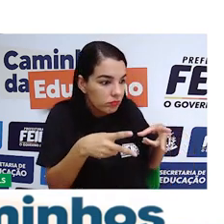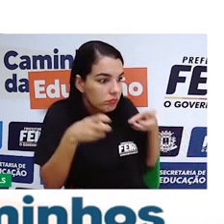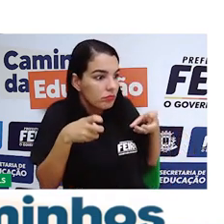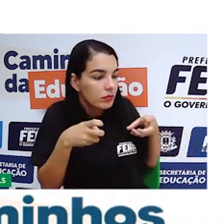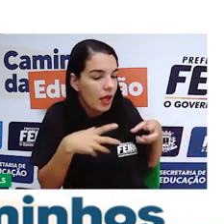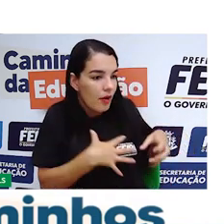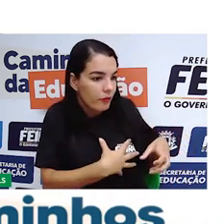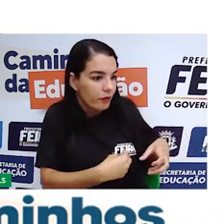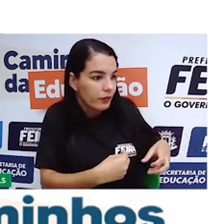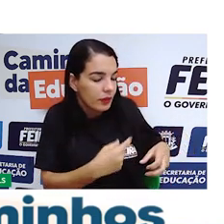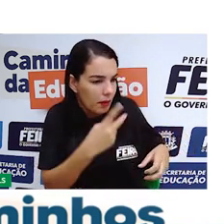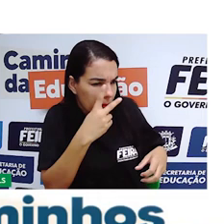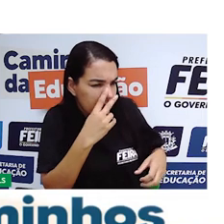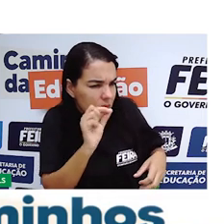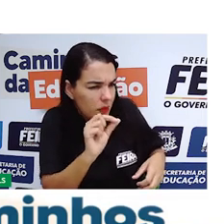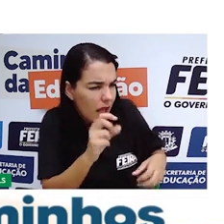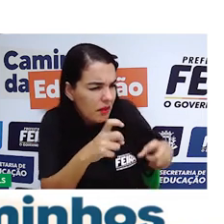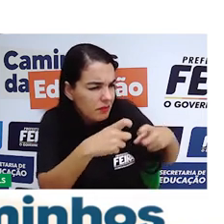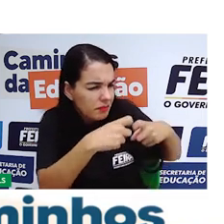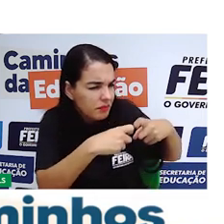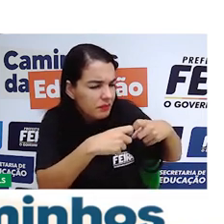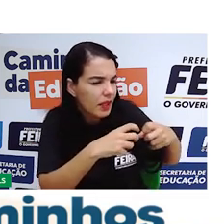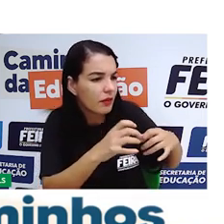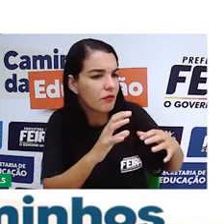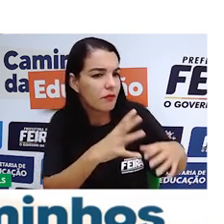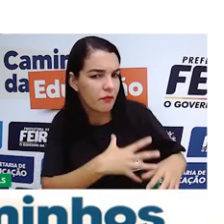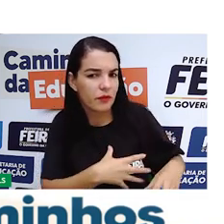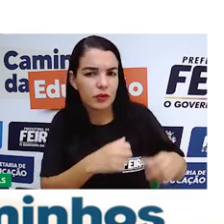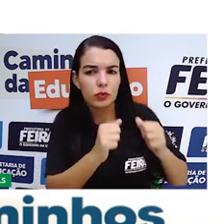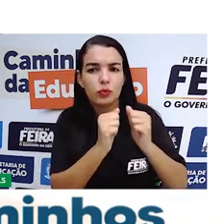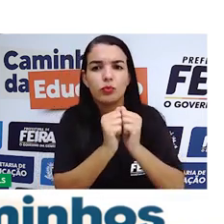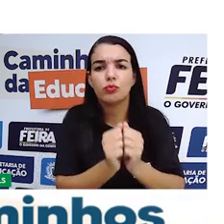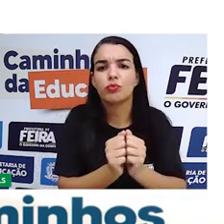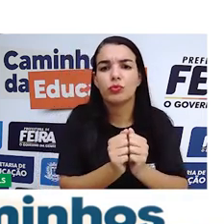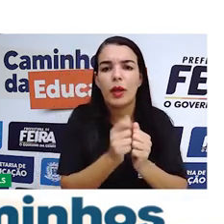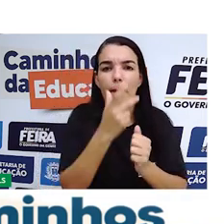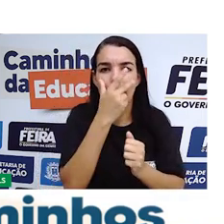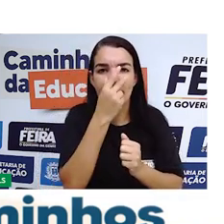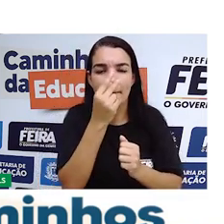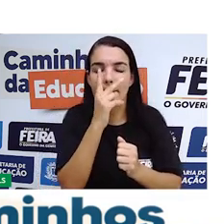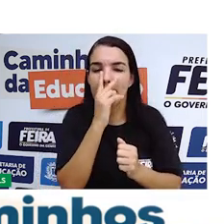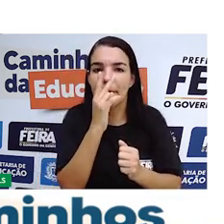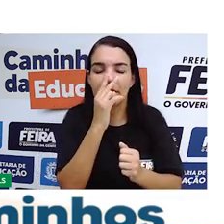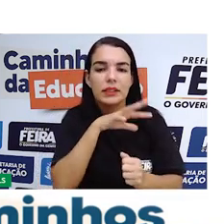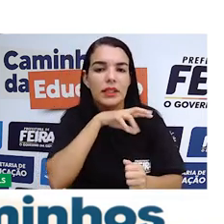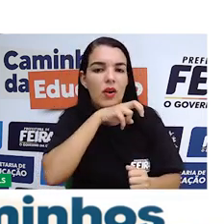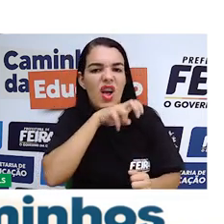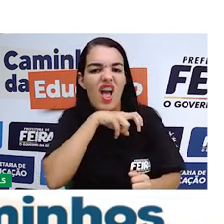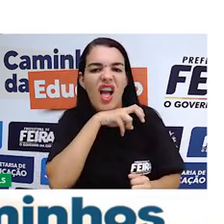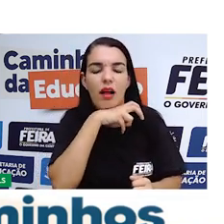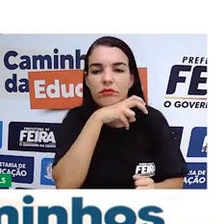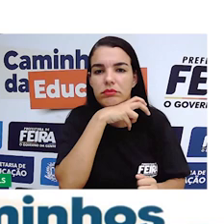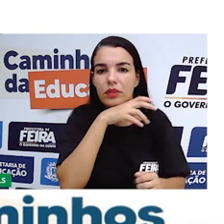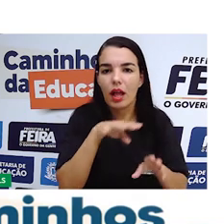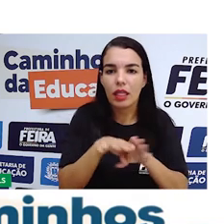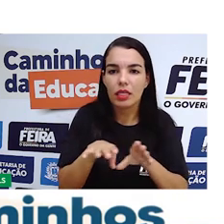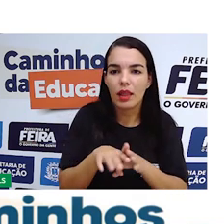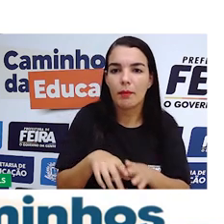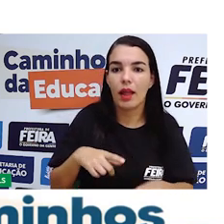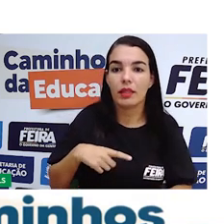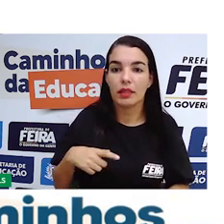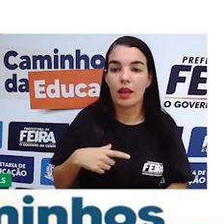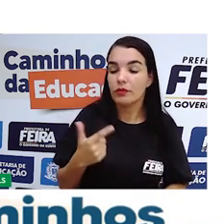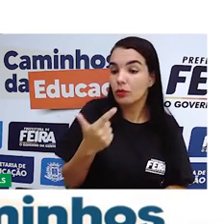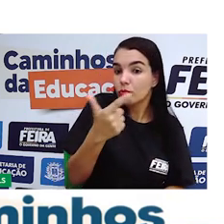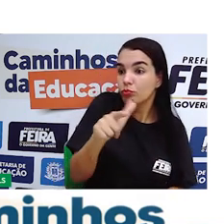um filho em forma de serpente, que seria o Sabásio. Também teve um amor com Hércules e com ele teve um filho, o